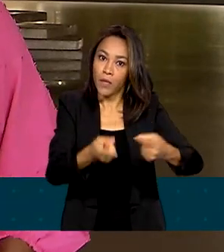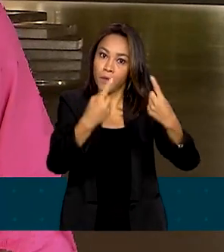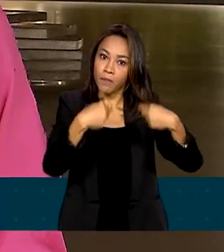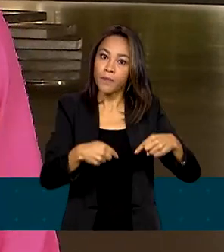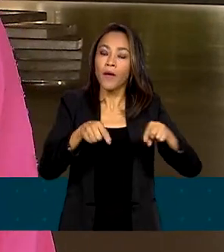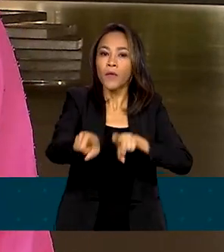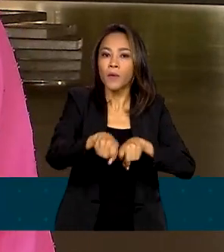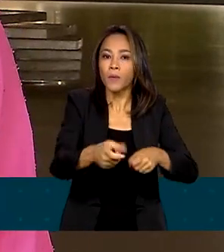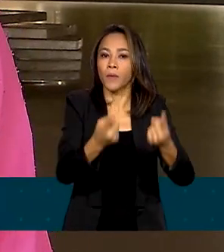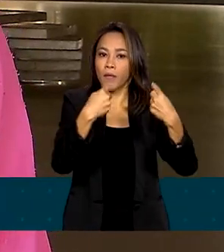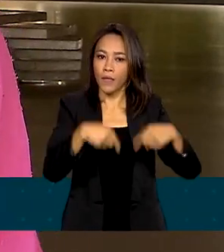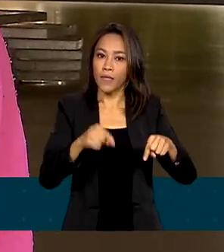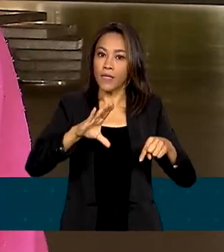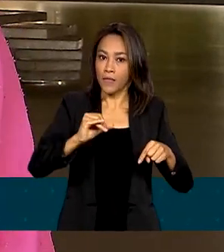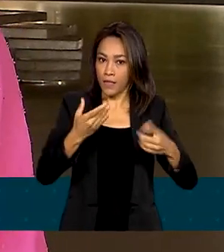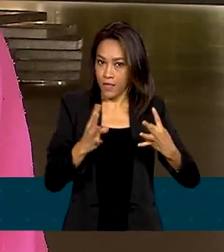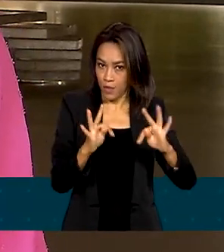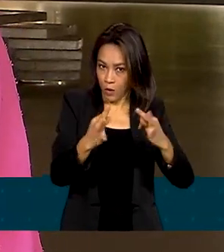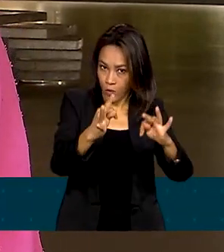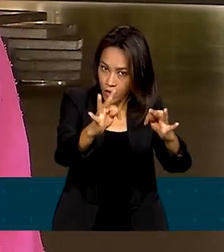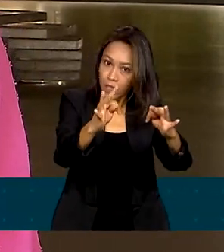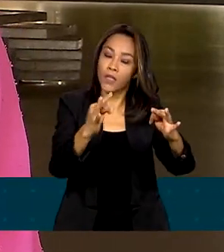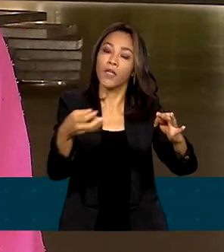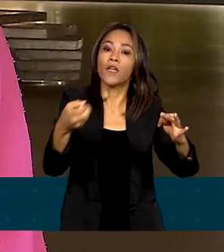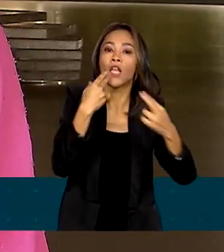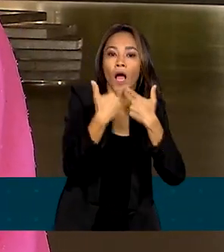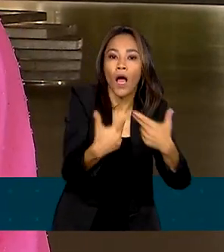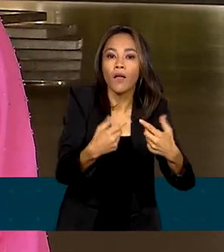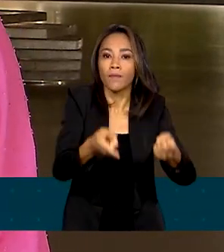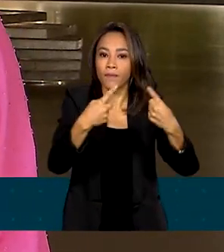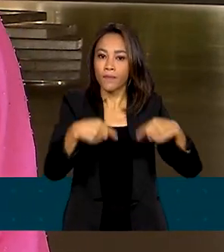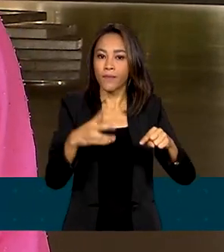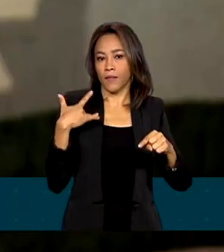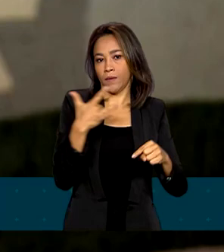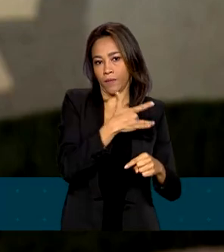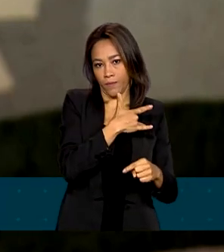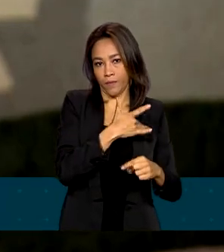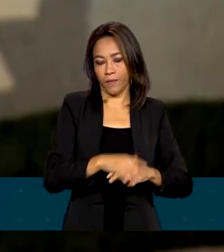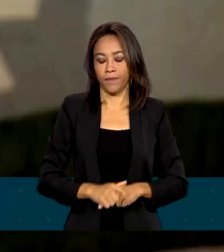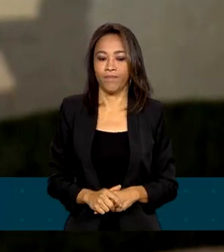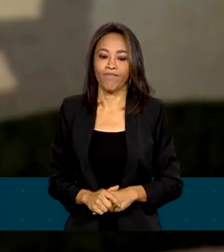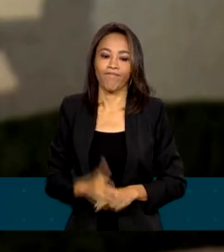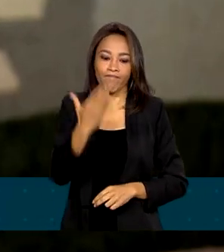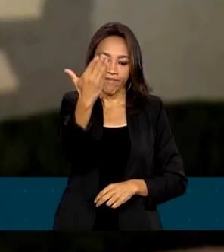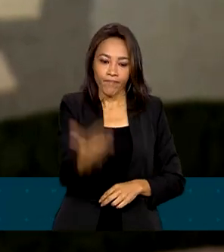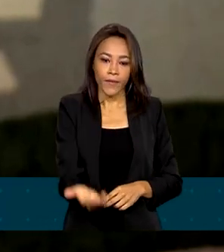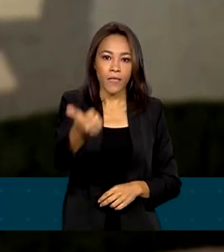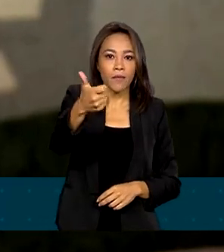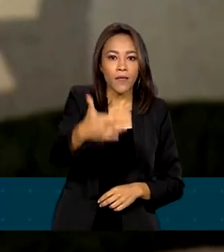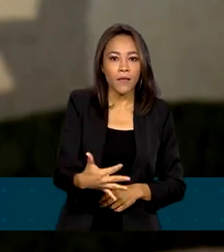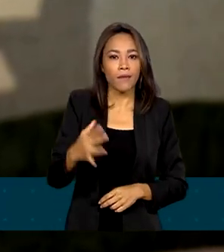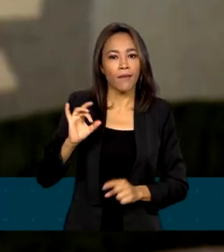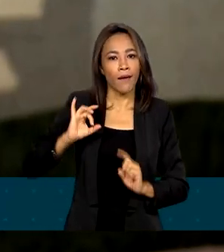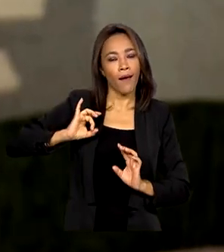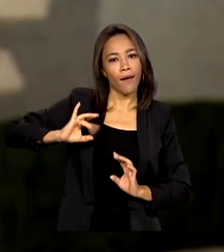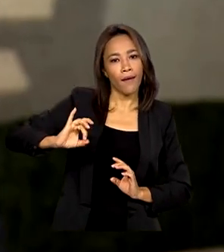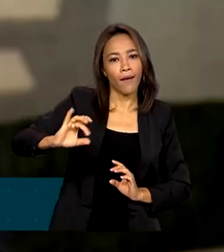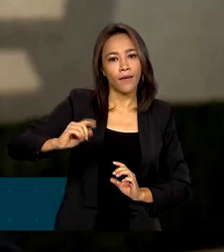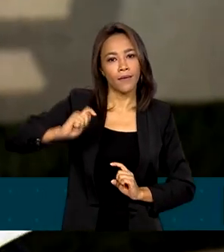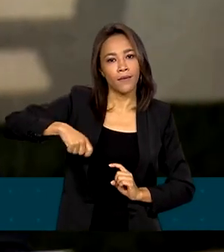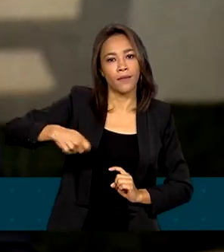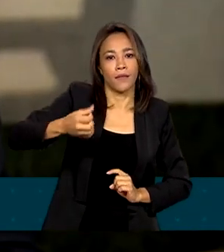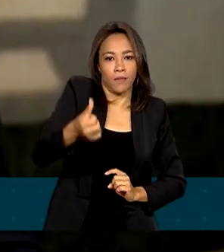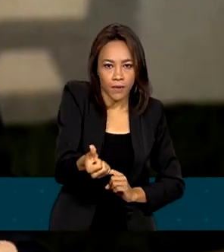agricultura, ciência, tecnologia e inovação e saúde. A cada seis meses há uma